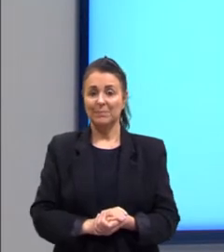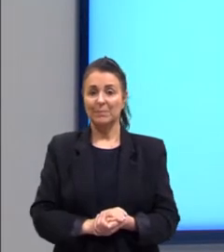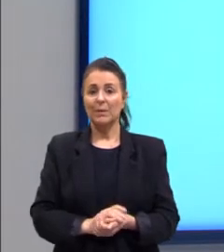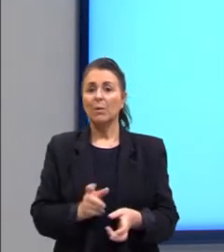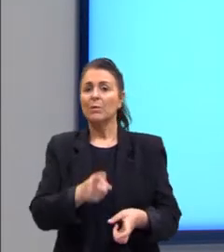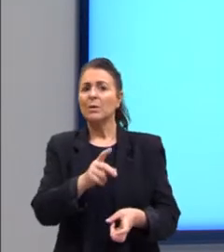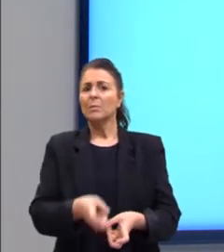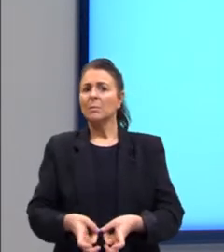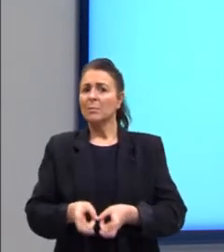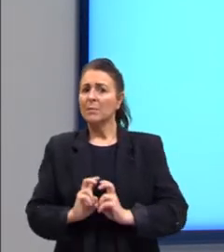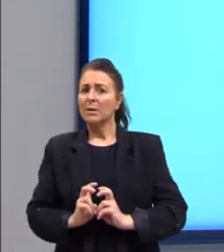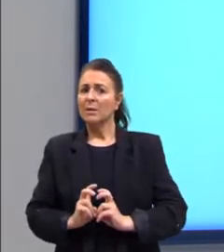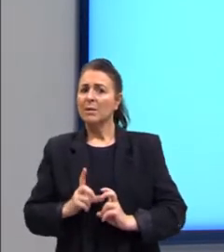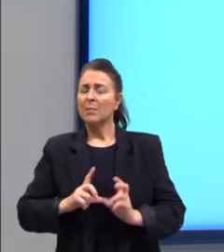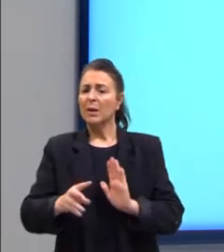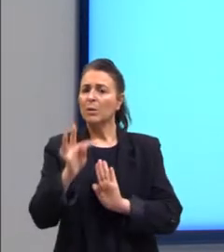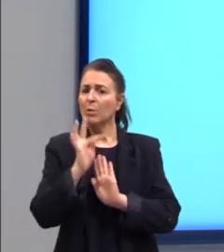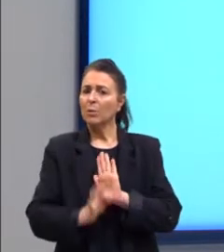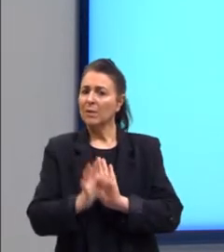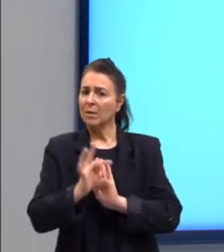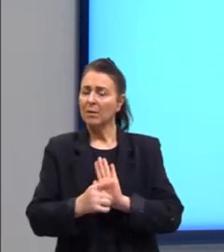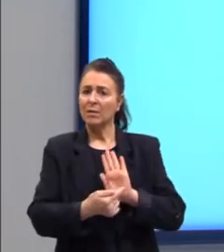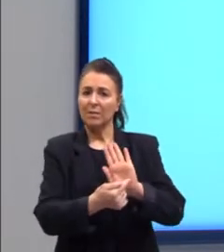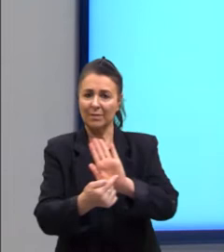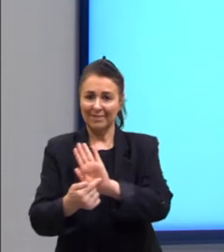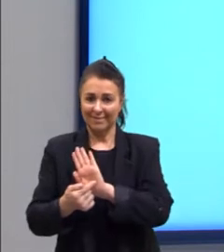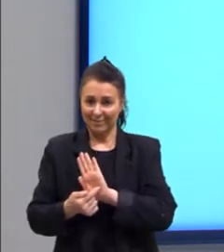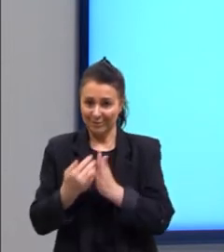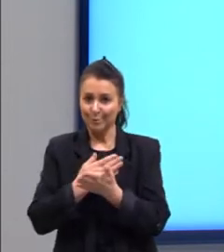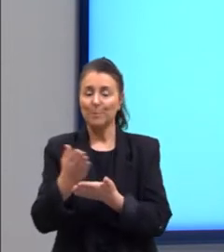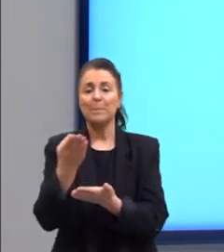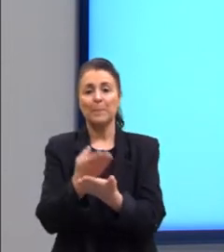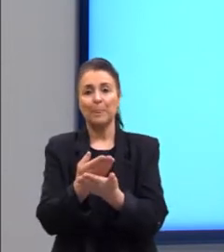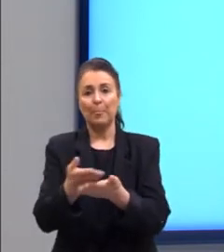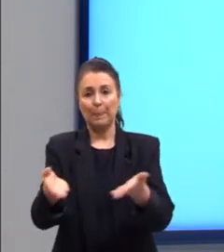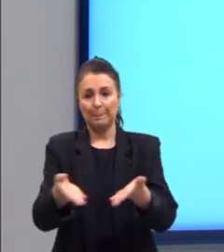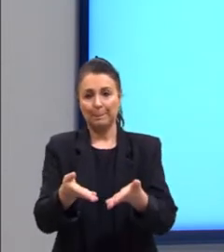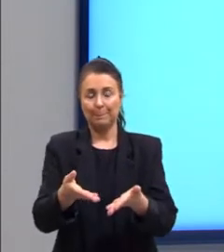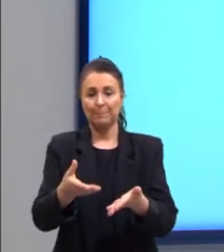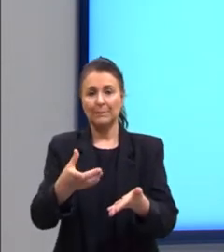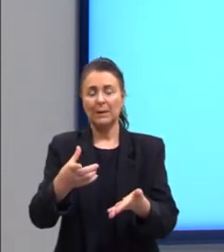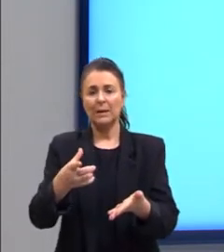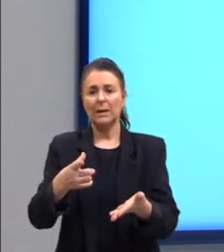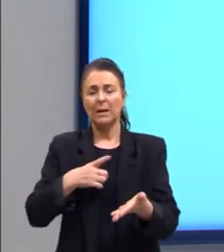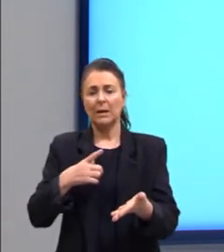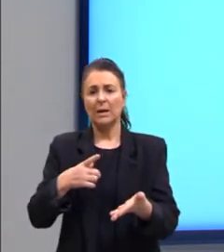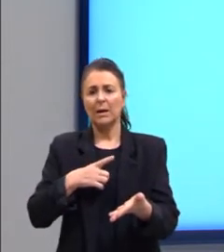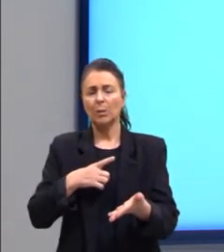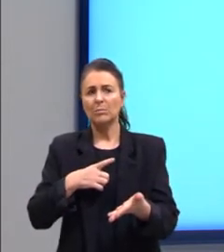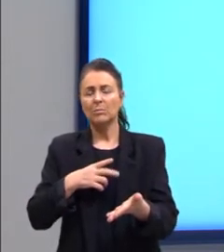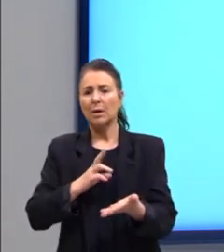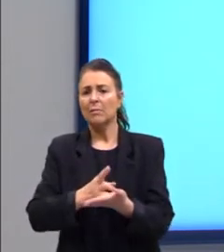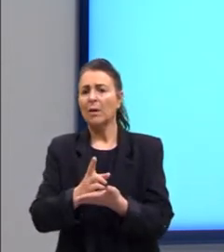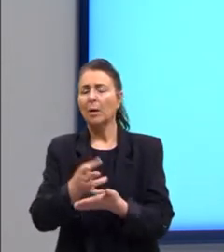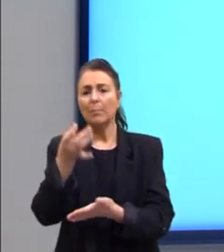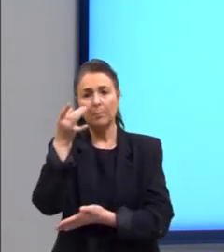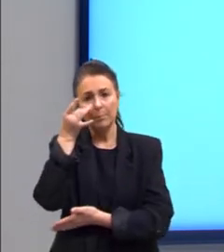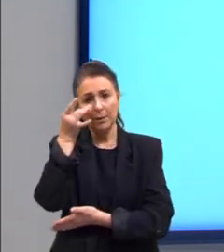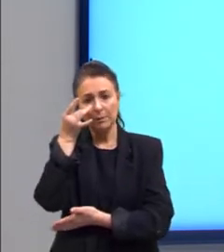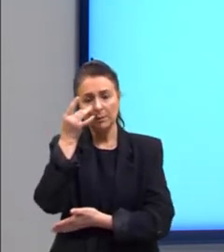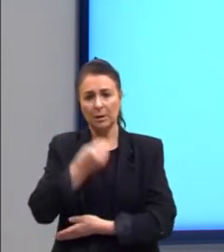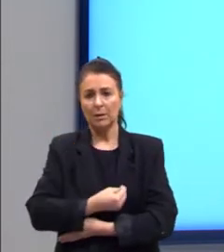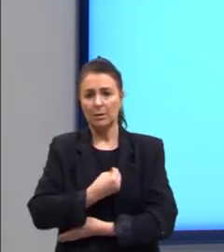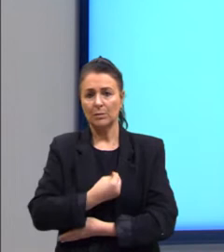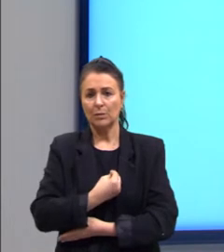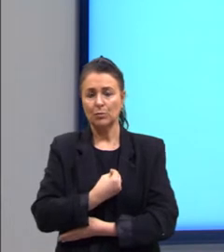perceberam, então, esse texto que nós estamos trabalhando desde o início da nossa aula, pertenceu aí, ou estava presente na aplicação